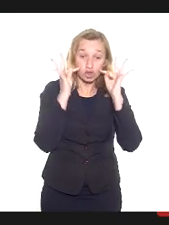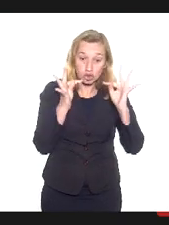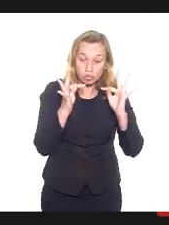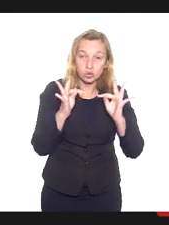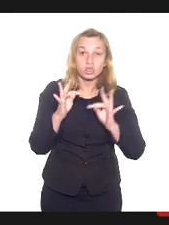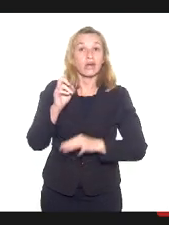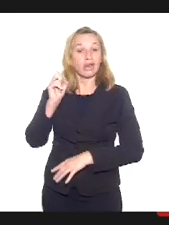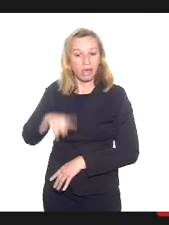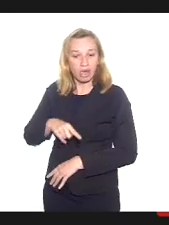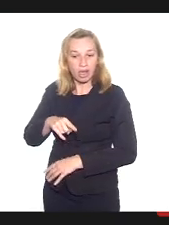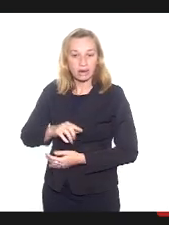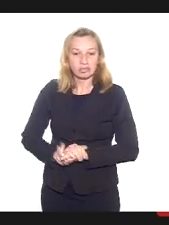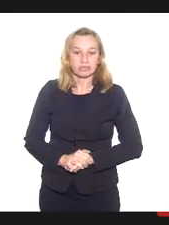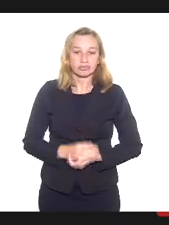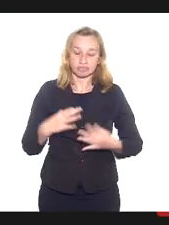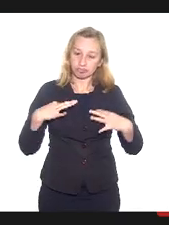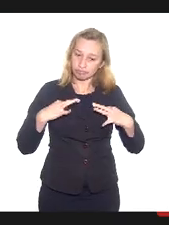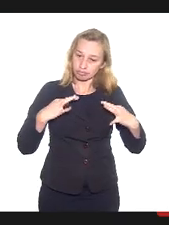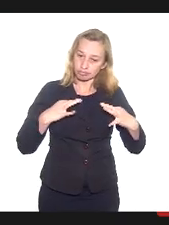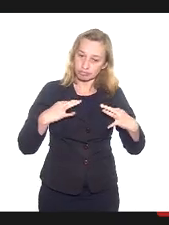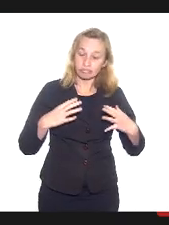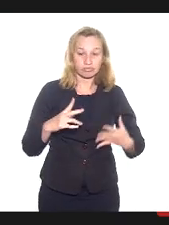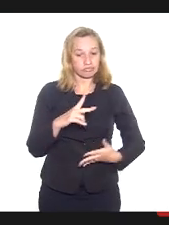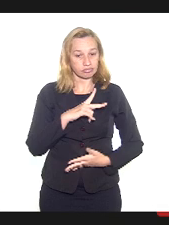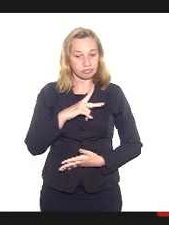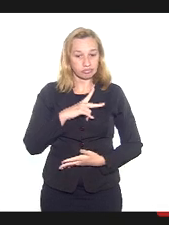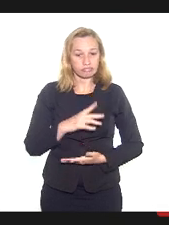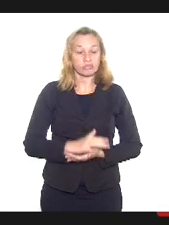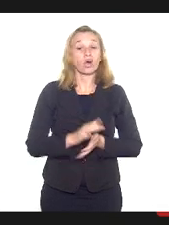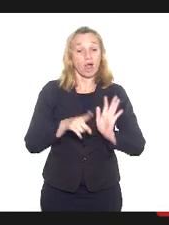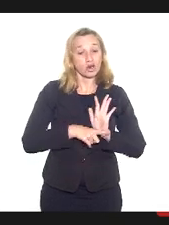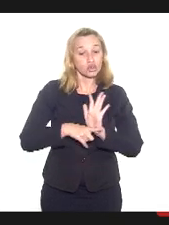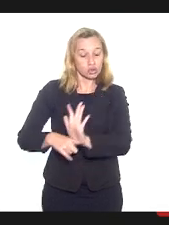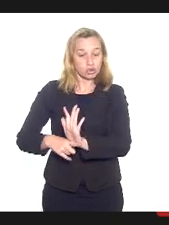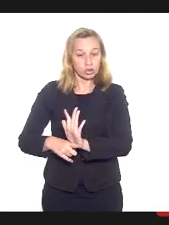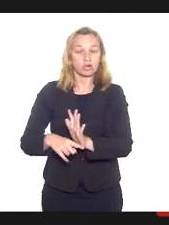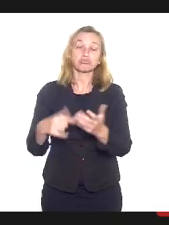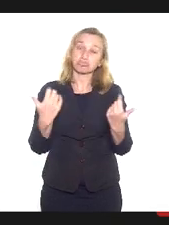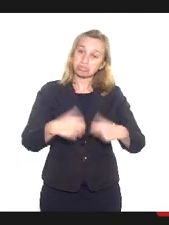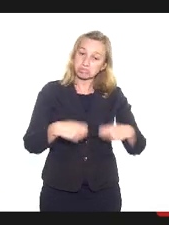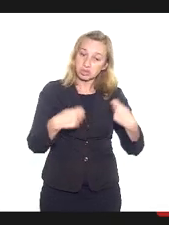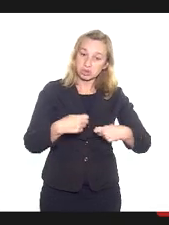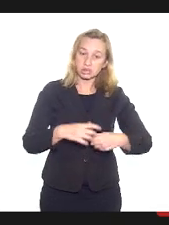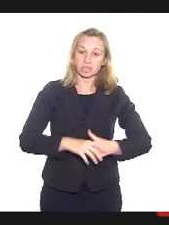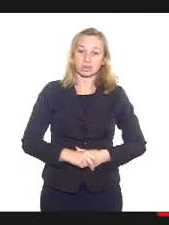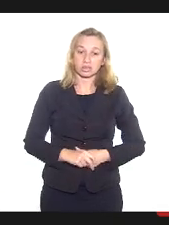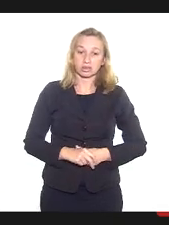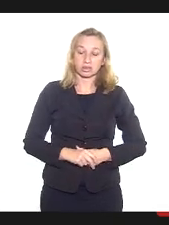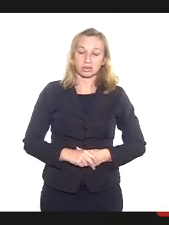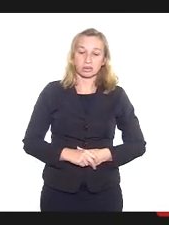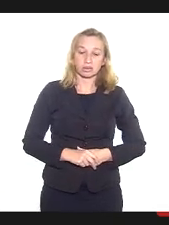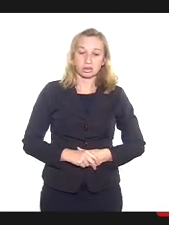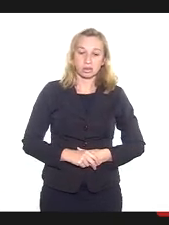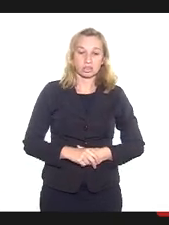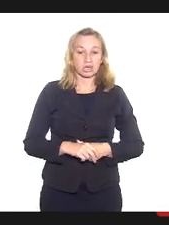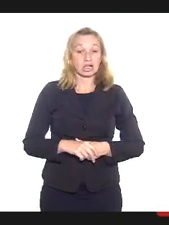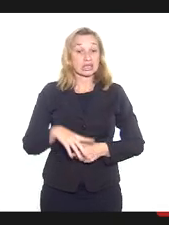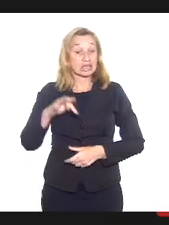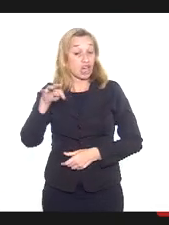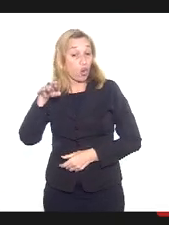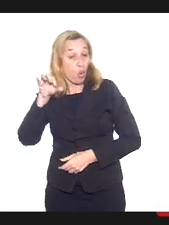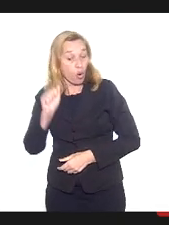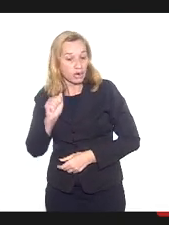e a minha disposição pessoal para ajudar no que for necessário, seja na fundamentação teórica,